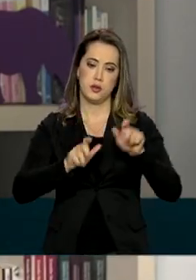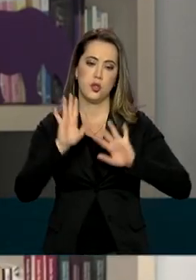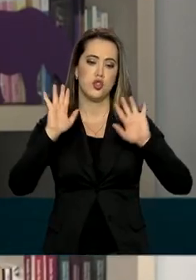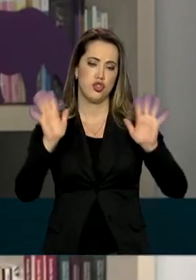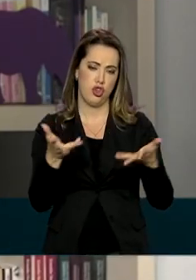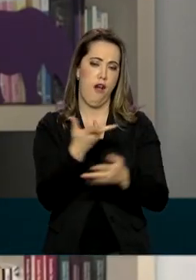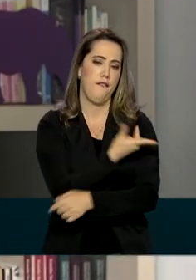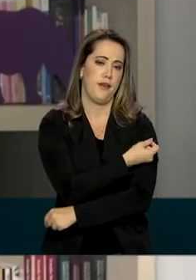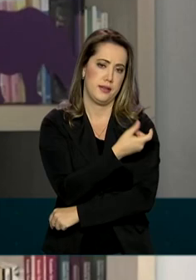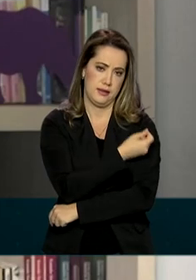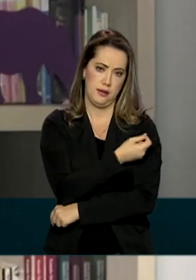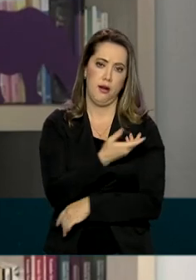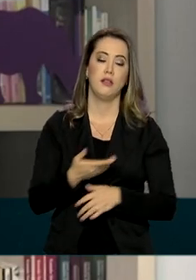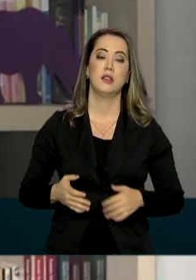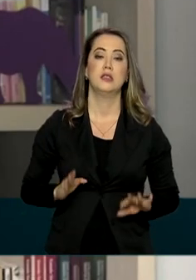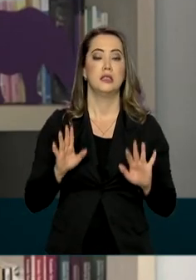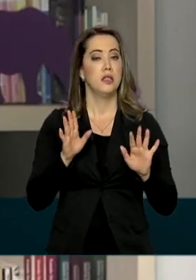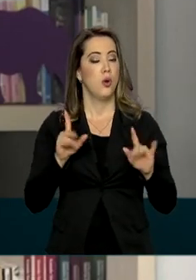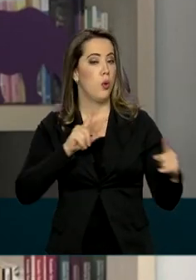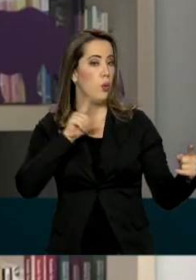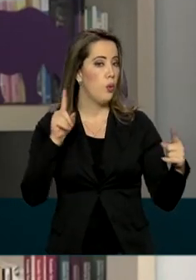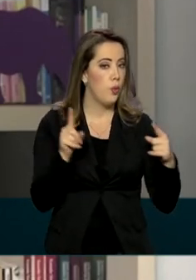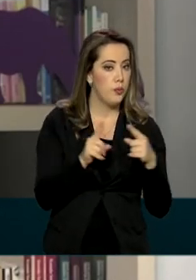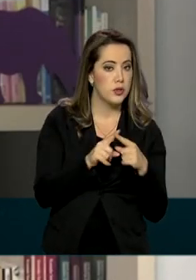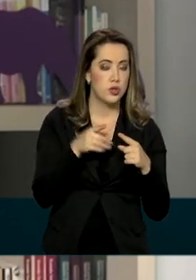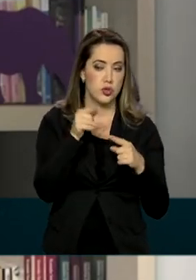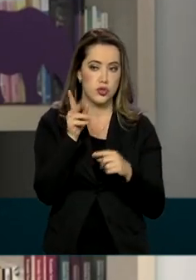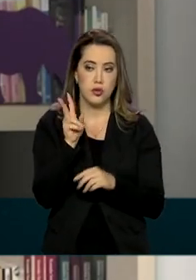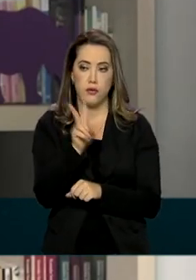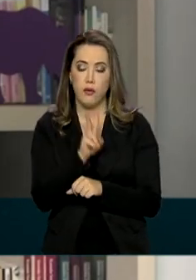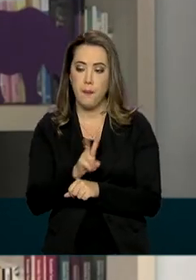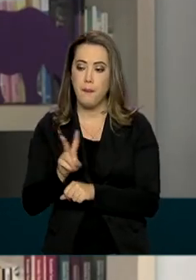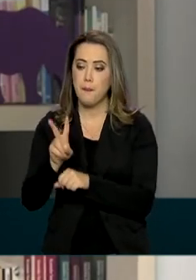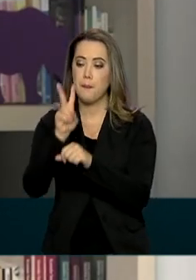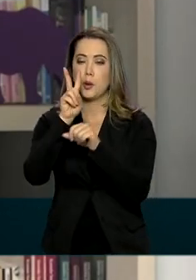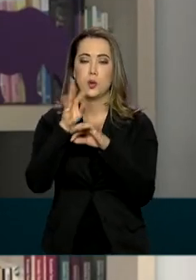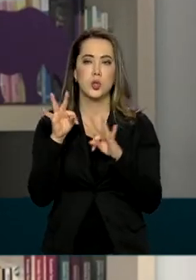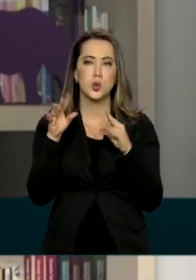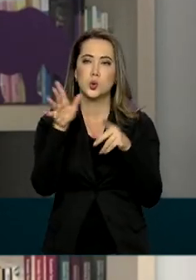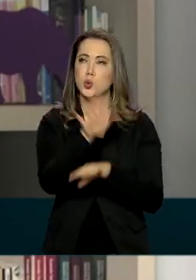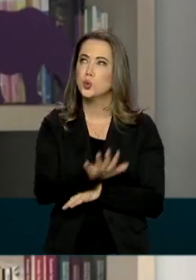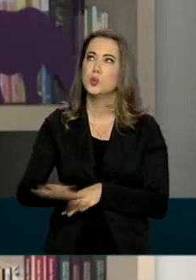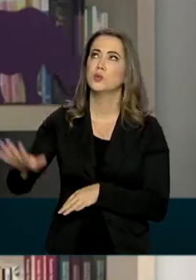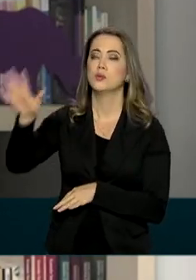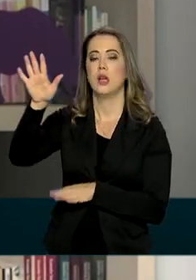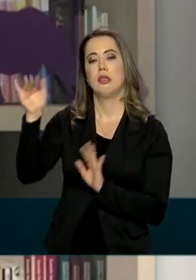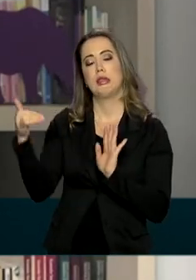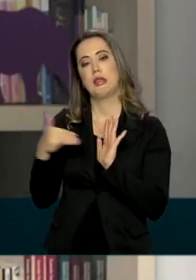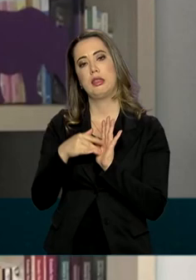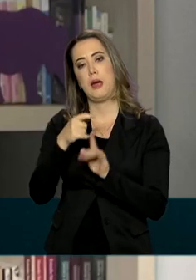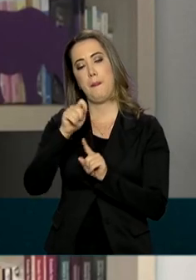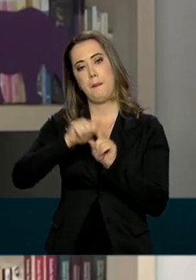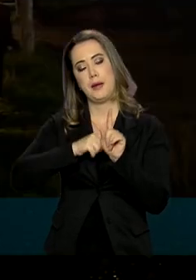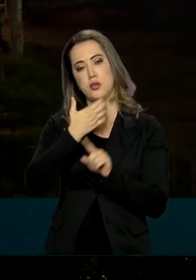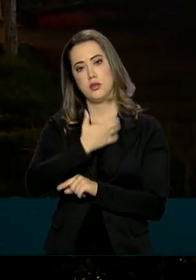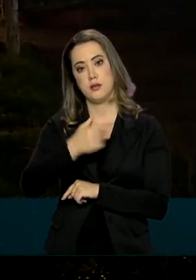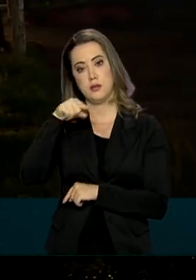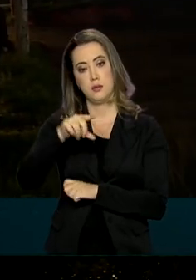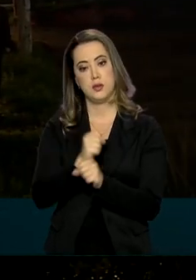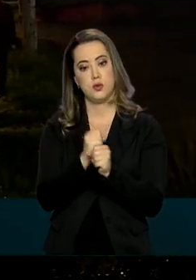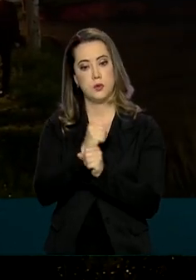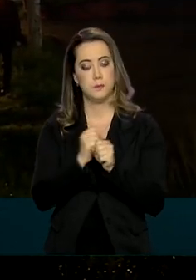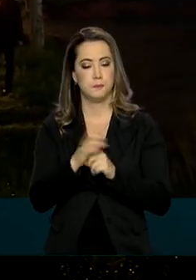vacinadas até agora. A meta da pasta é imunizar todos os brasileiros até dezembro deste ano.